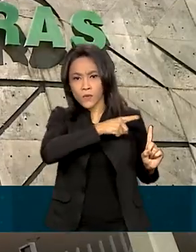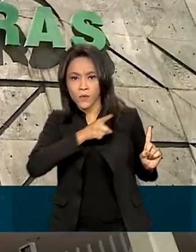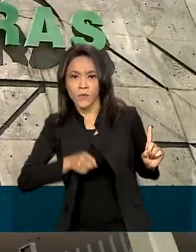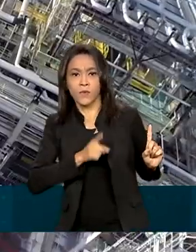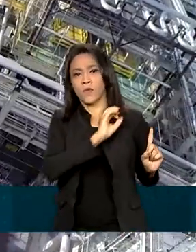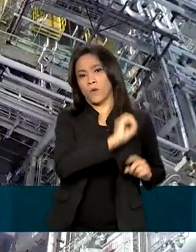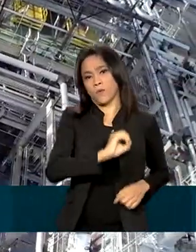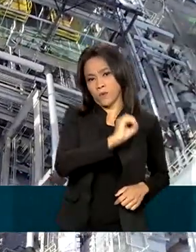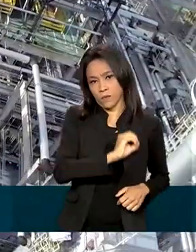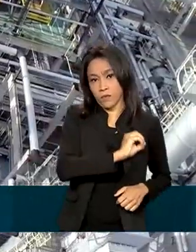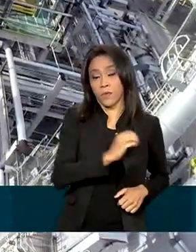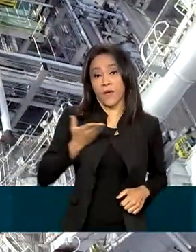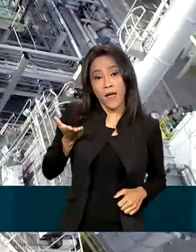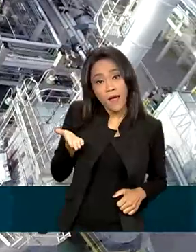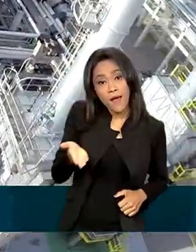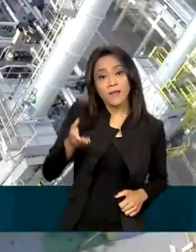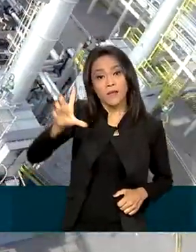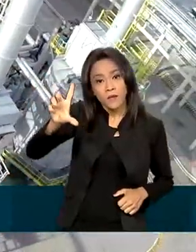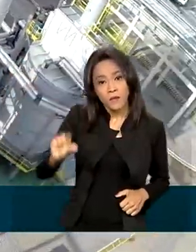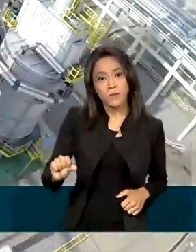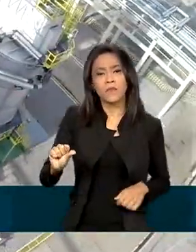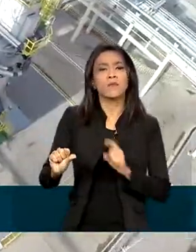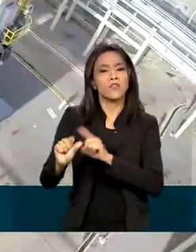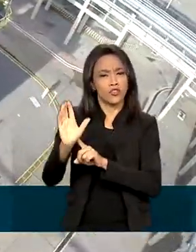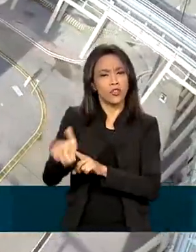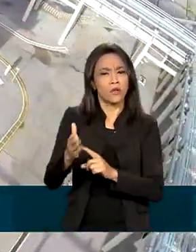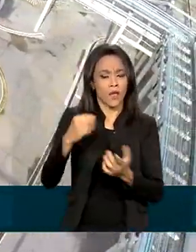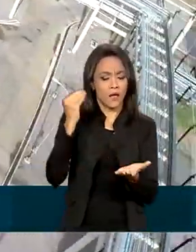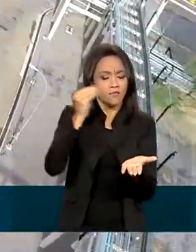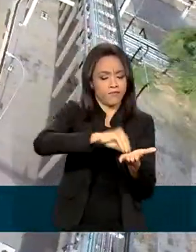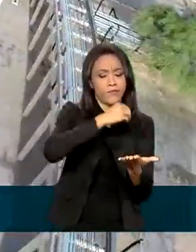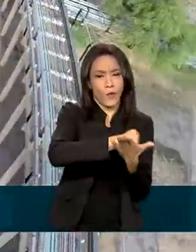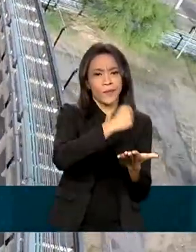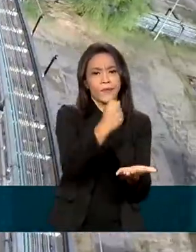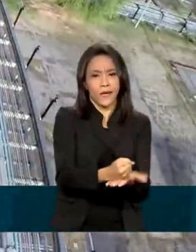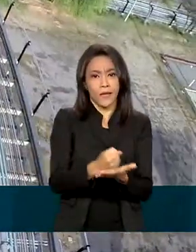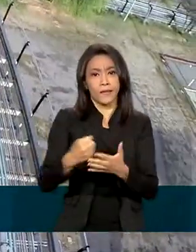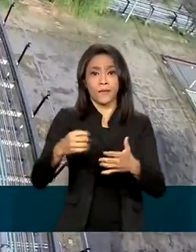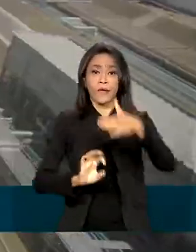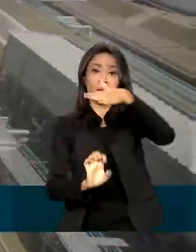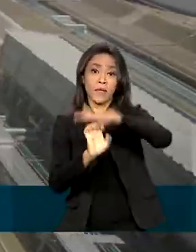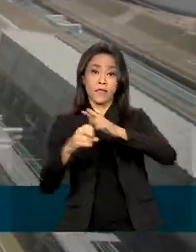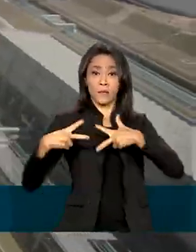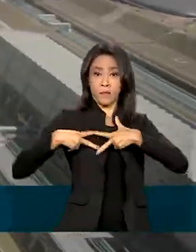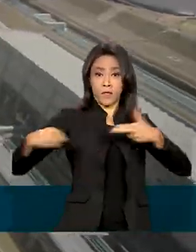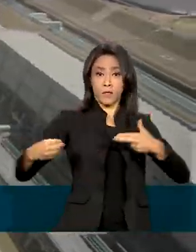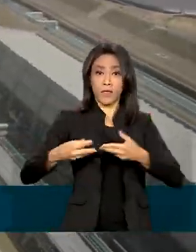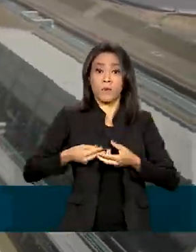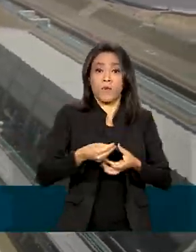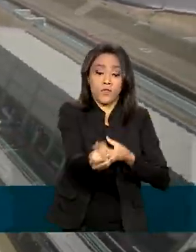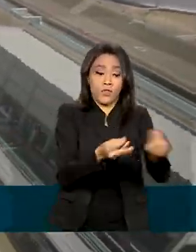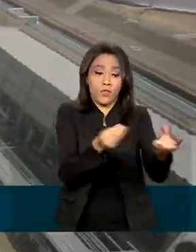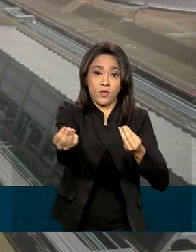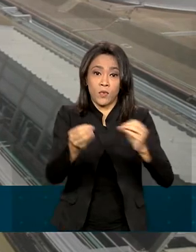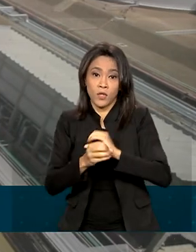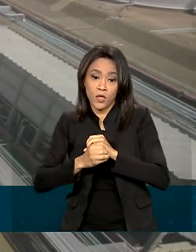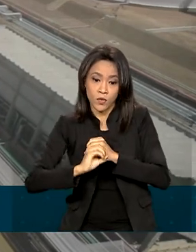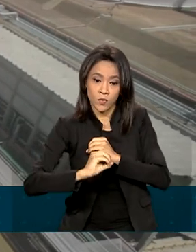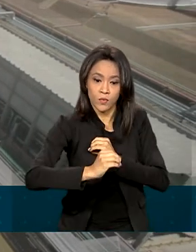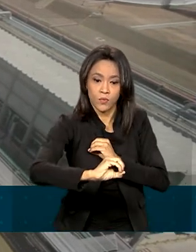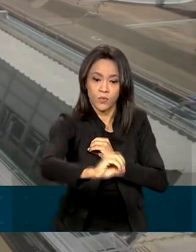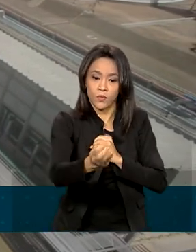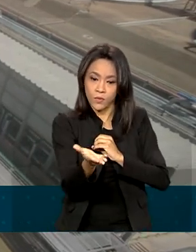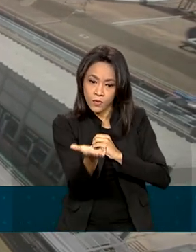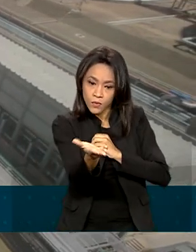outubro. Essa redução, ela está prevista nos contratos da Petrobras com as distribuidoras. E como que esse valor é calculado? Então,